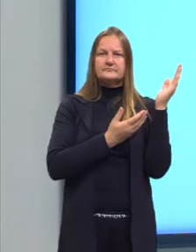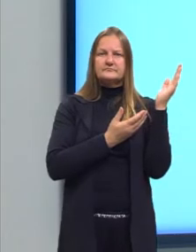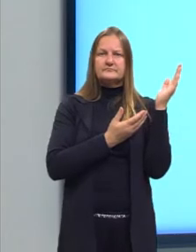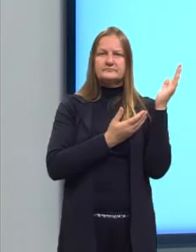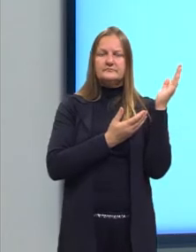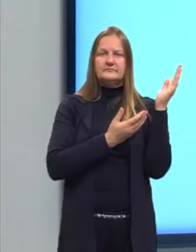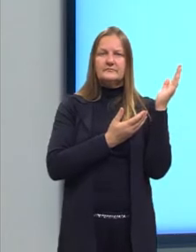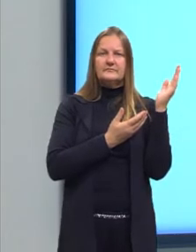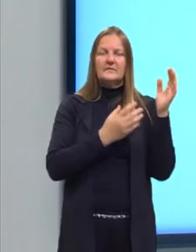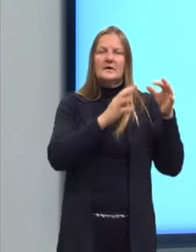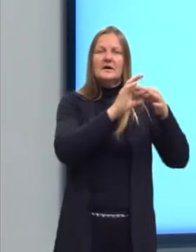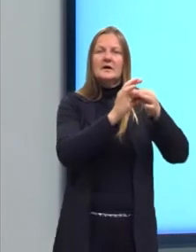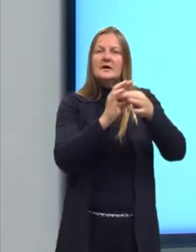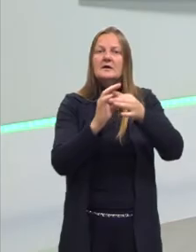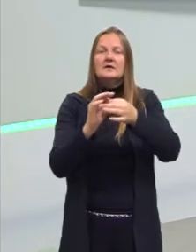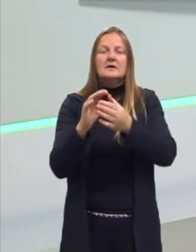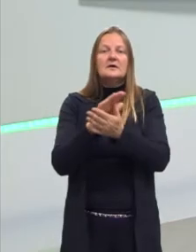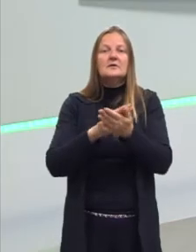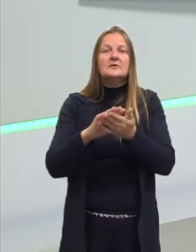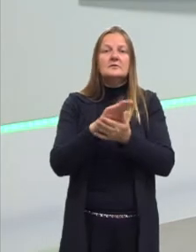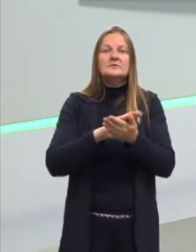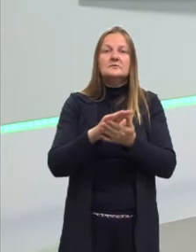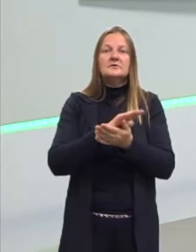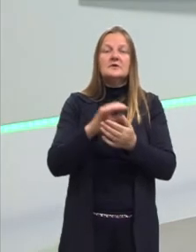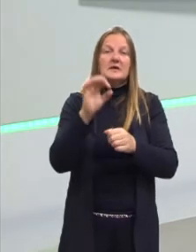Uns são ligados, os outros à sociedade não.